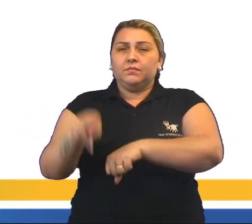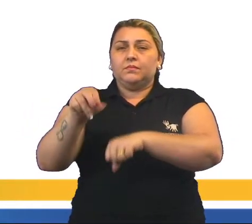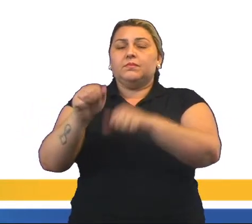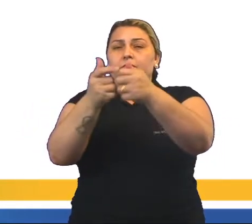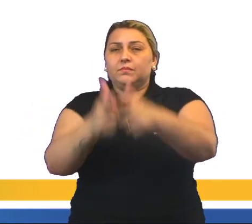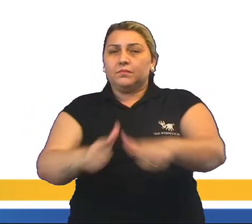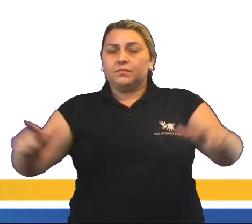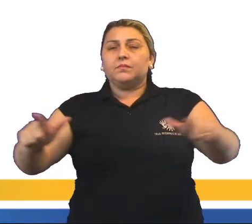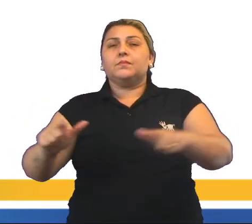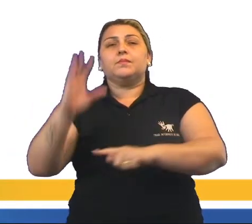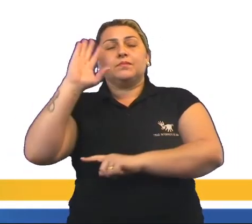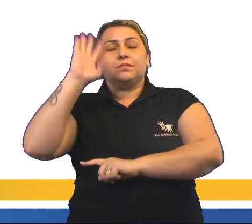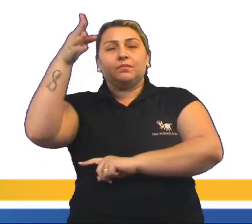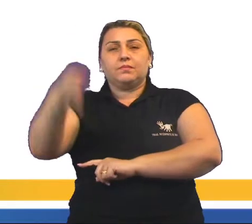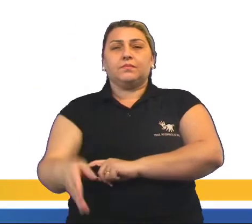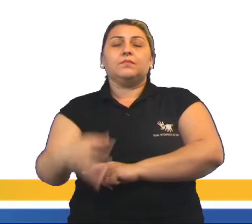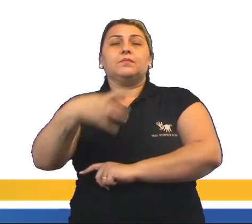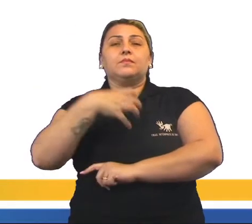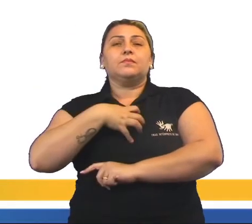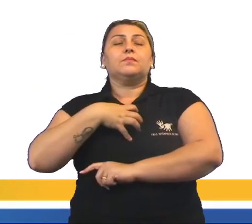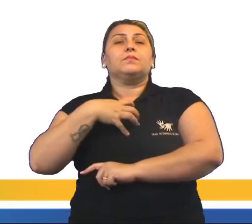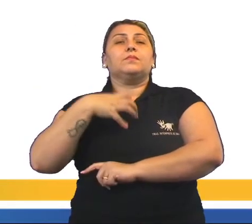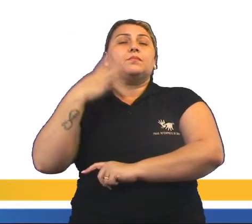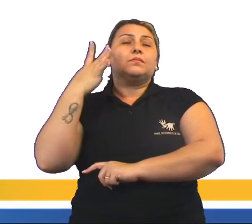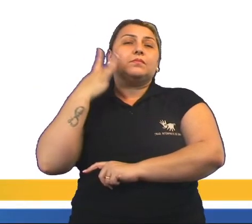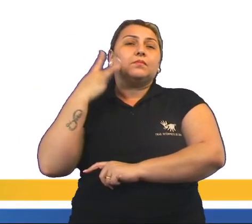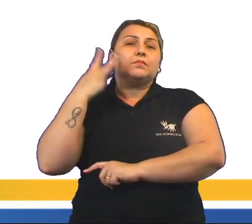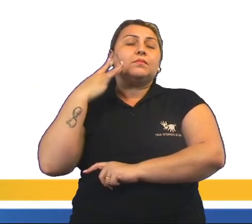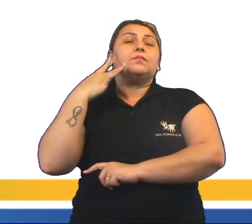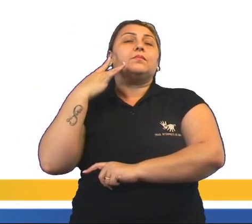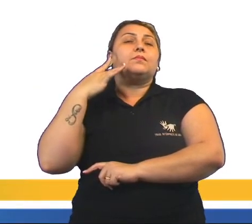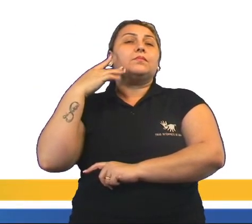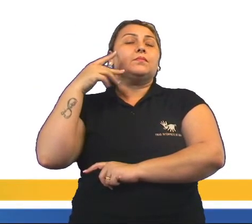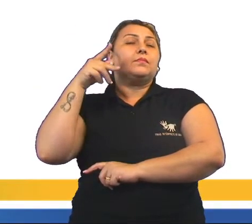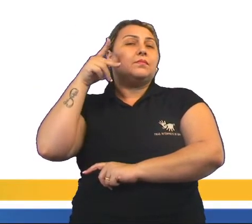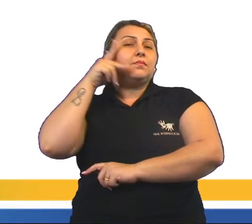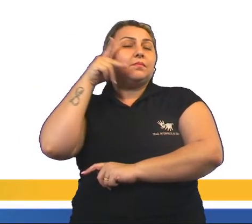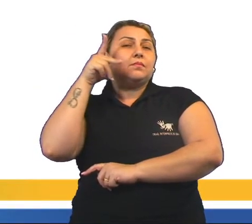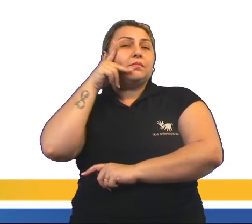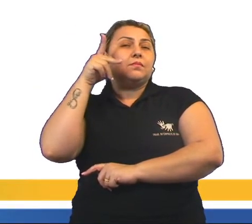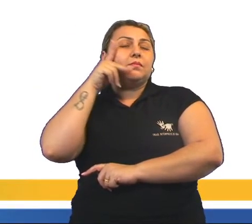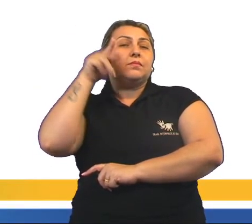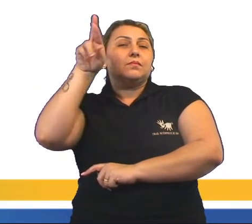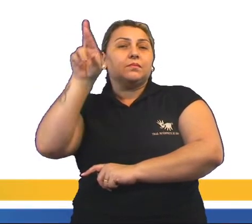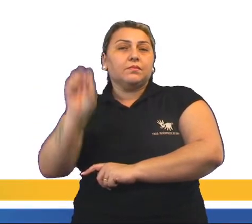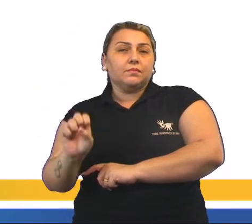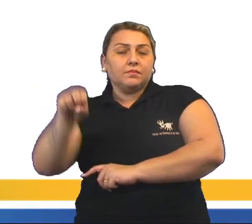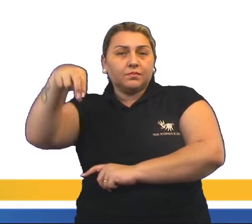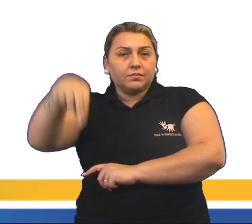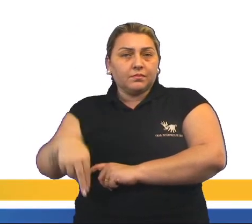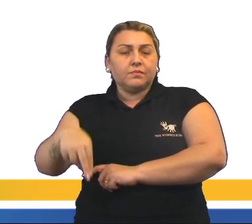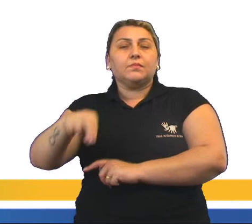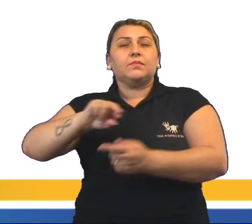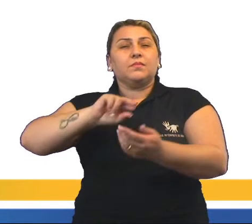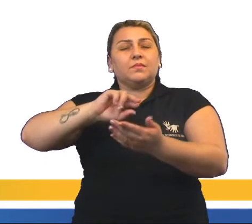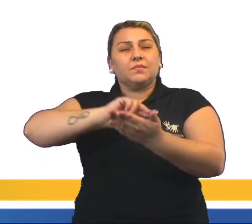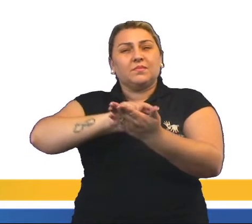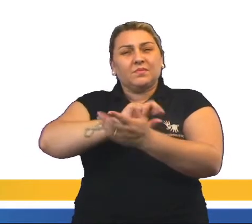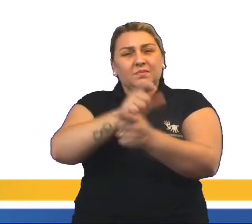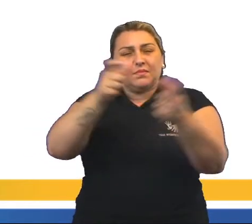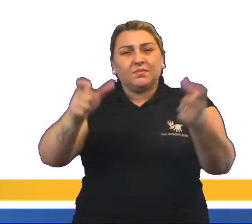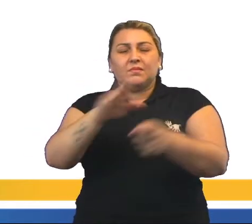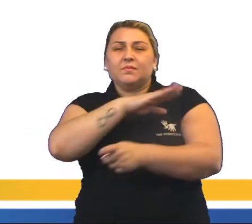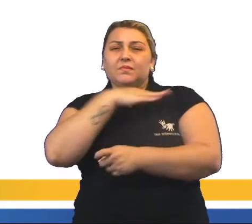principalmente nos atuais estados do Ceará, Paraíba e Rio Grande do Norte. Milhares de indígenas foram mortos ou escravizados,